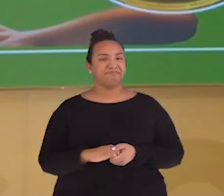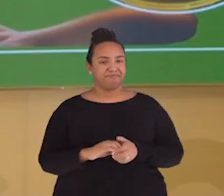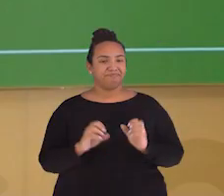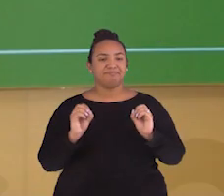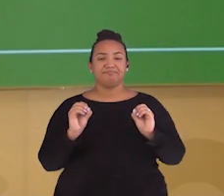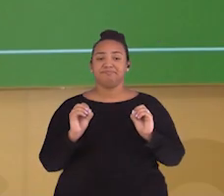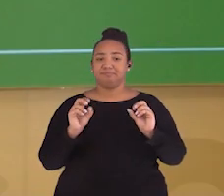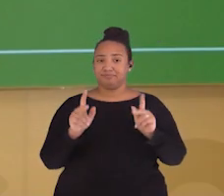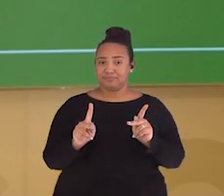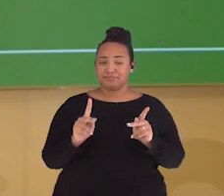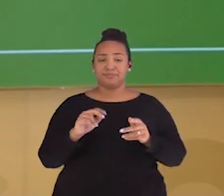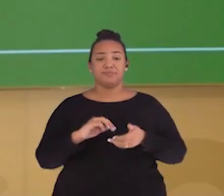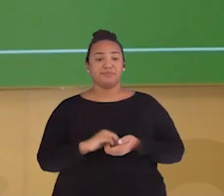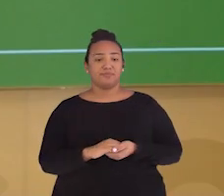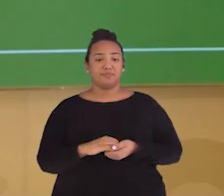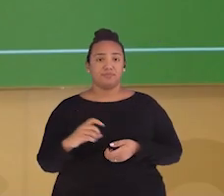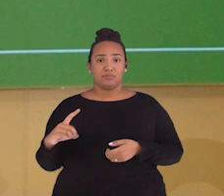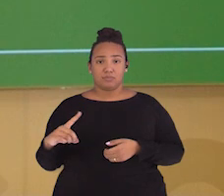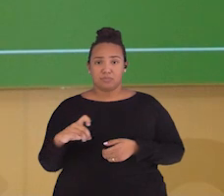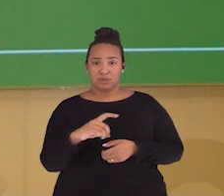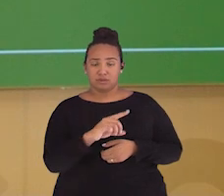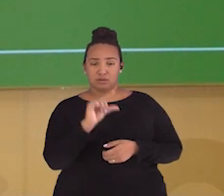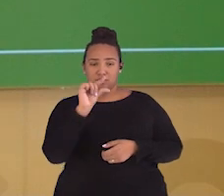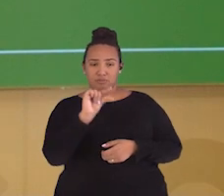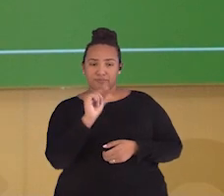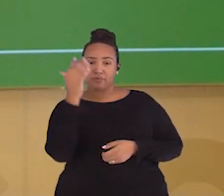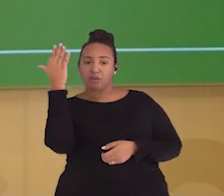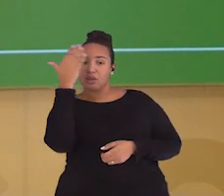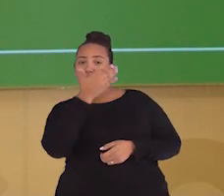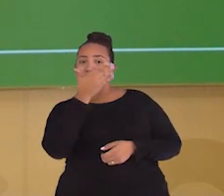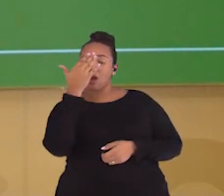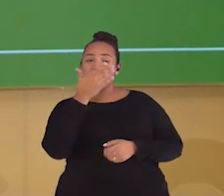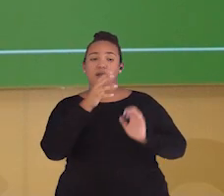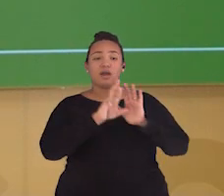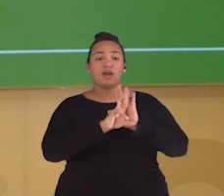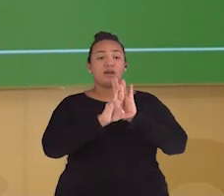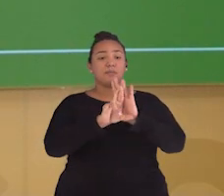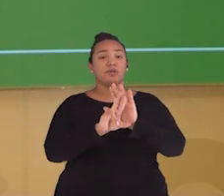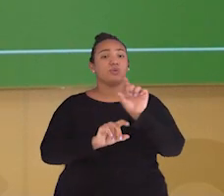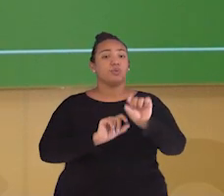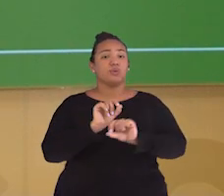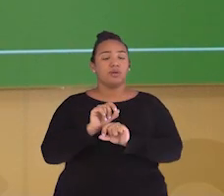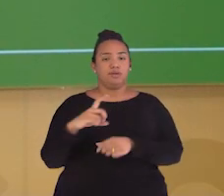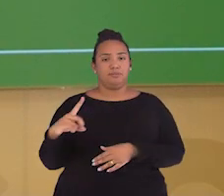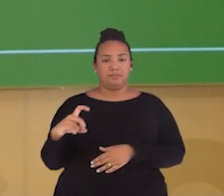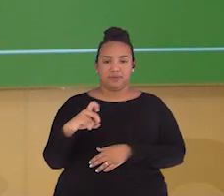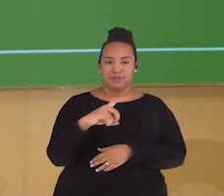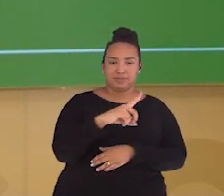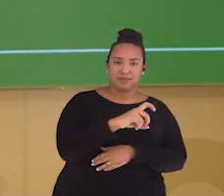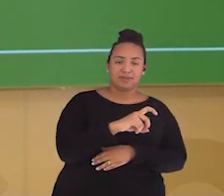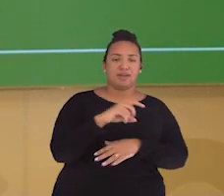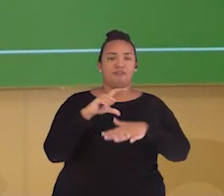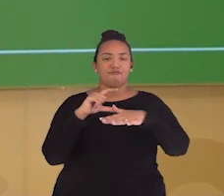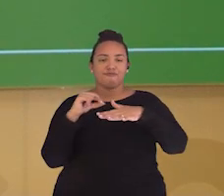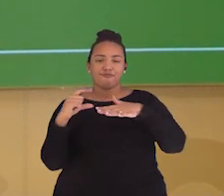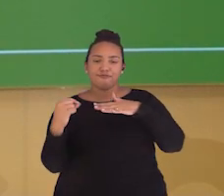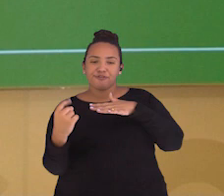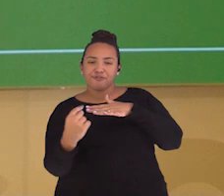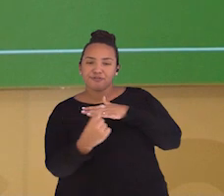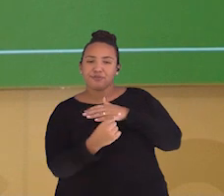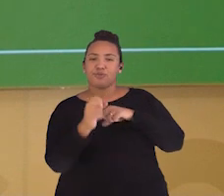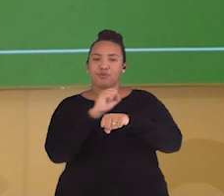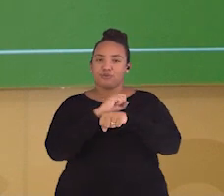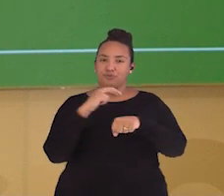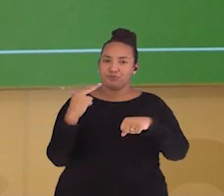Muito bem! Os micro-organismos têm como seus representantes as bactérias, os fungos, os vírus